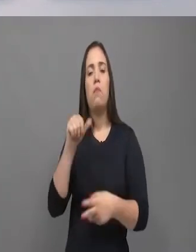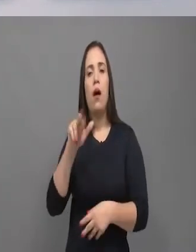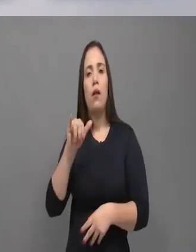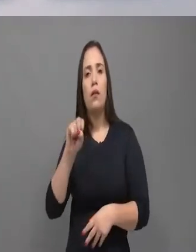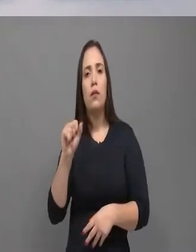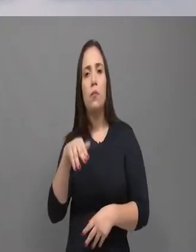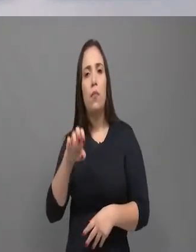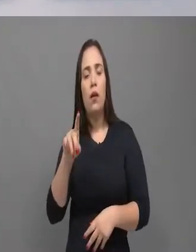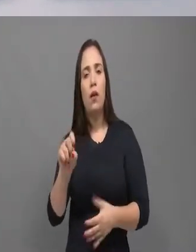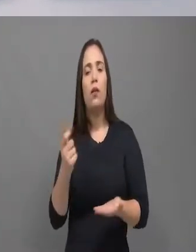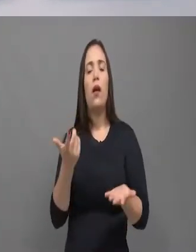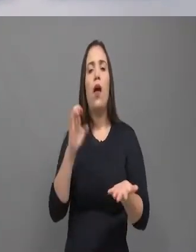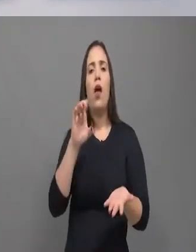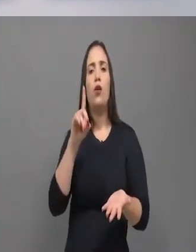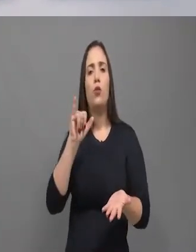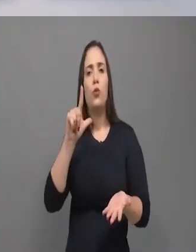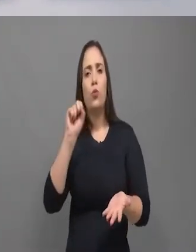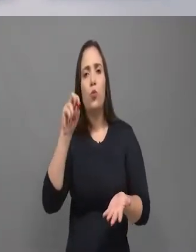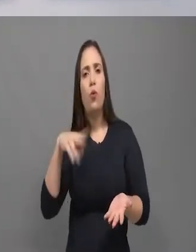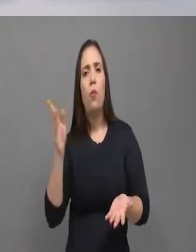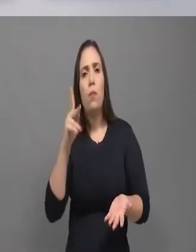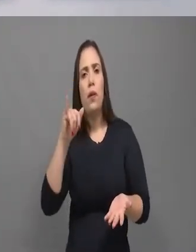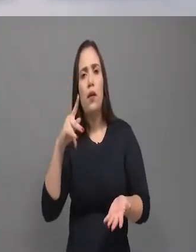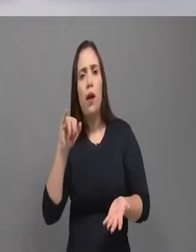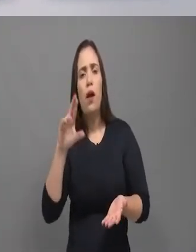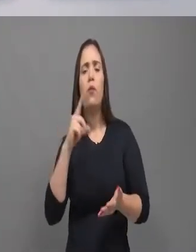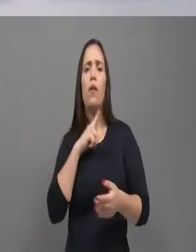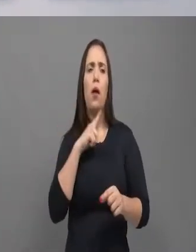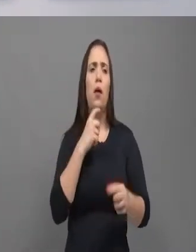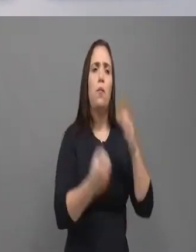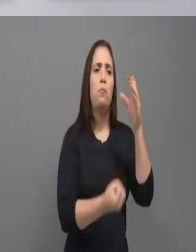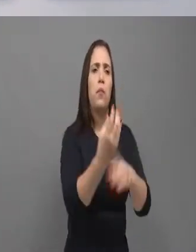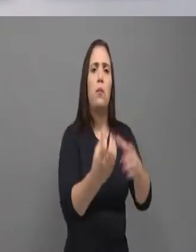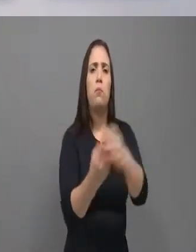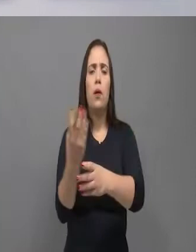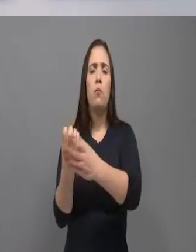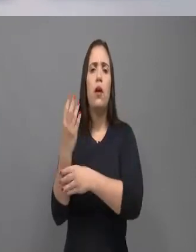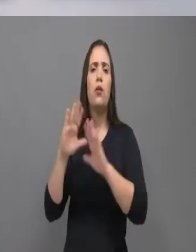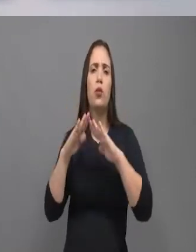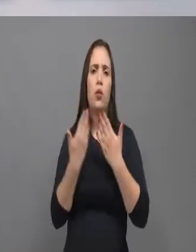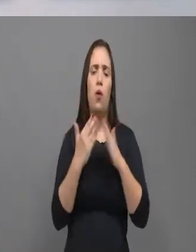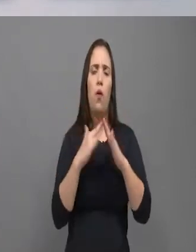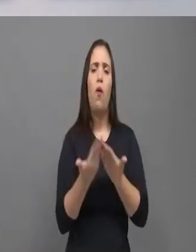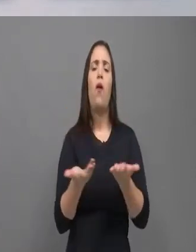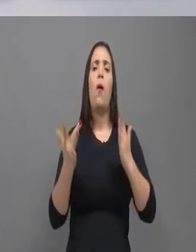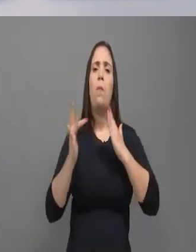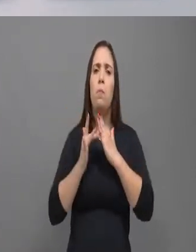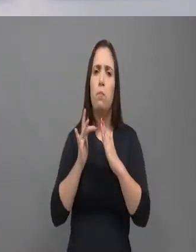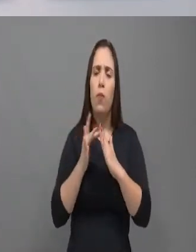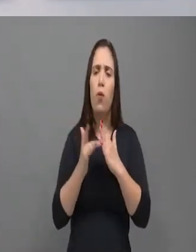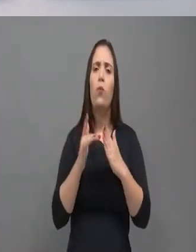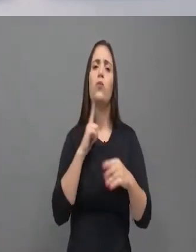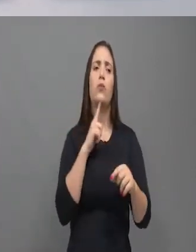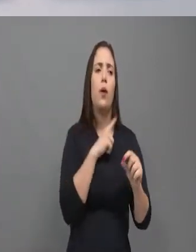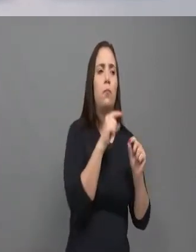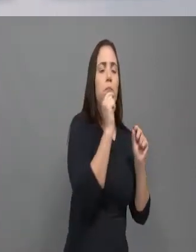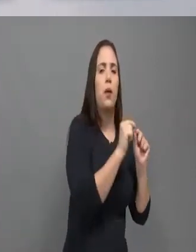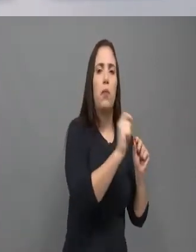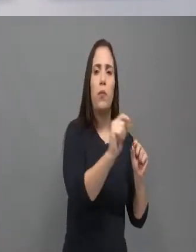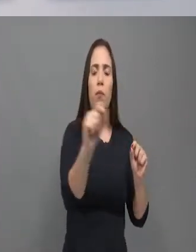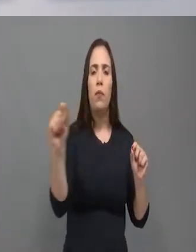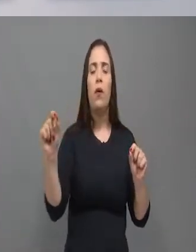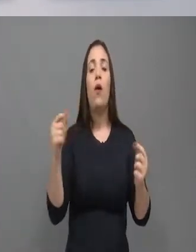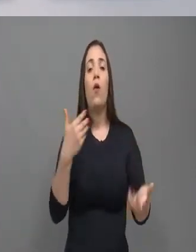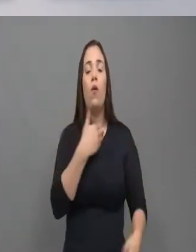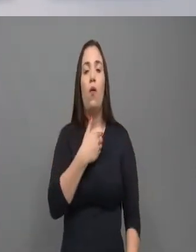fazendo a primeira escola, tempo integral, também lá no Vila Velha, deu uma parada, mas agora recomeçaram as obras, aí começamos